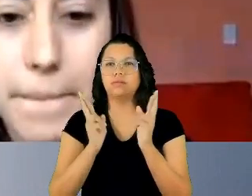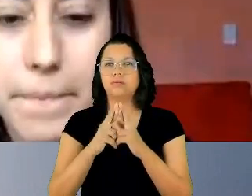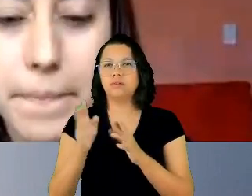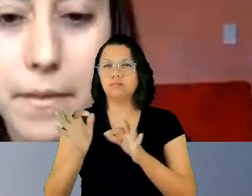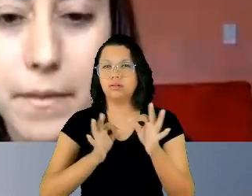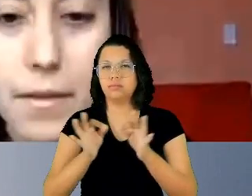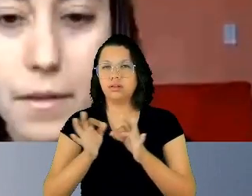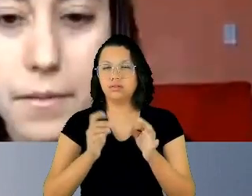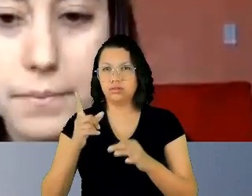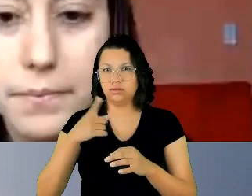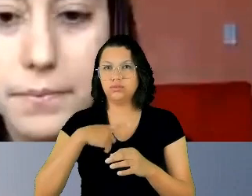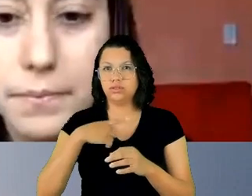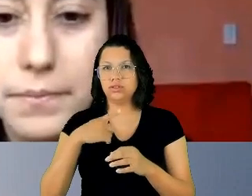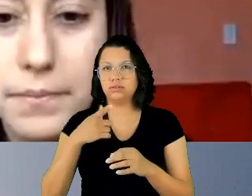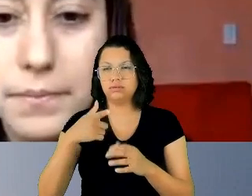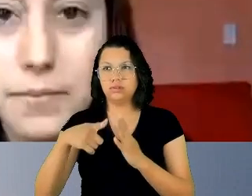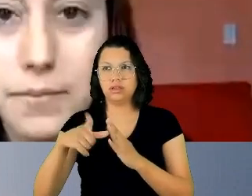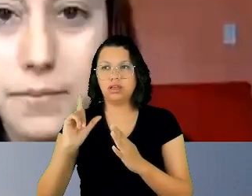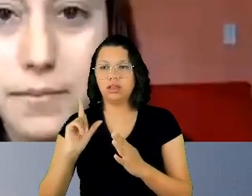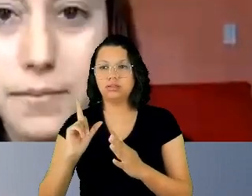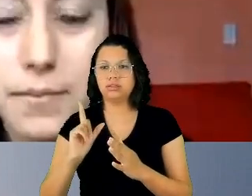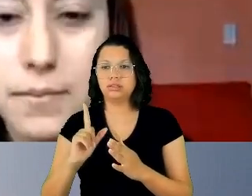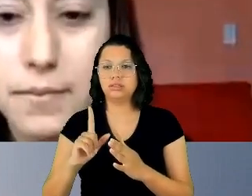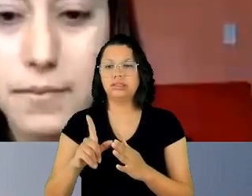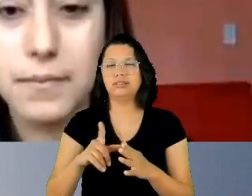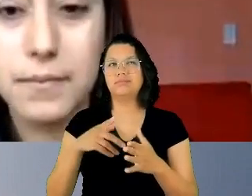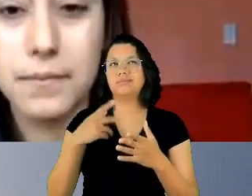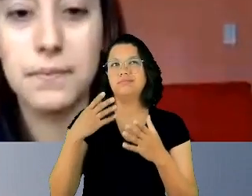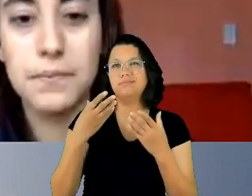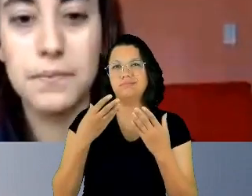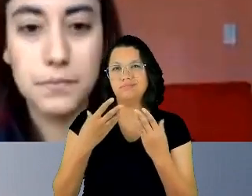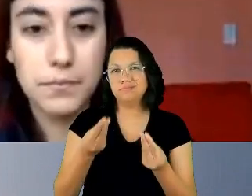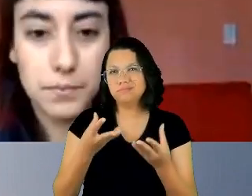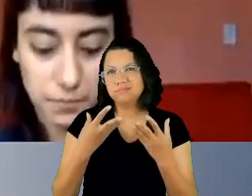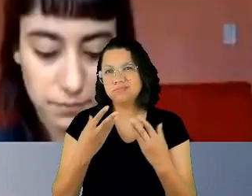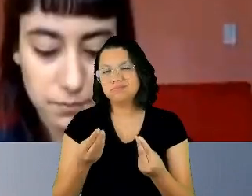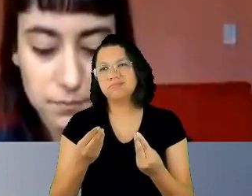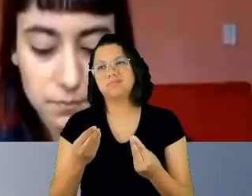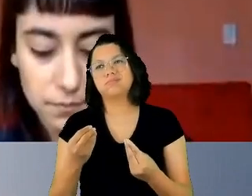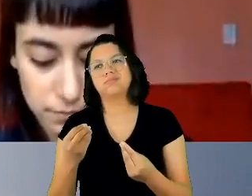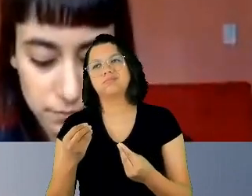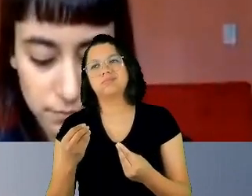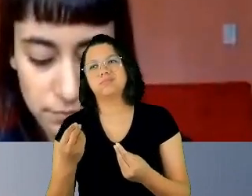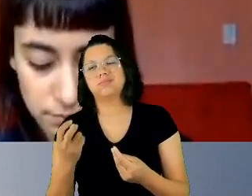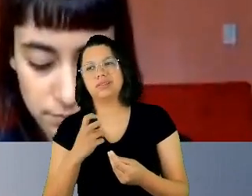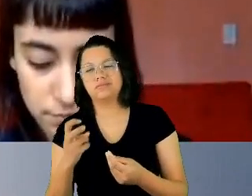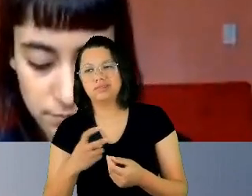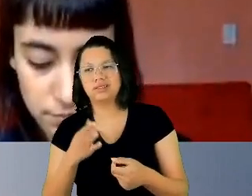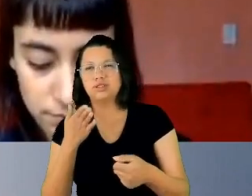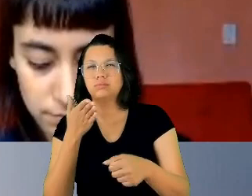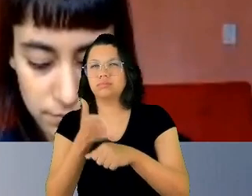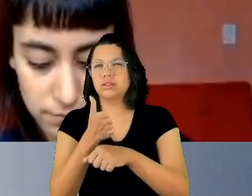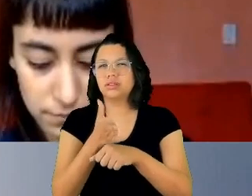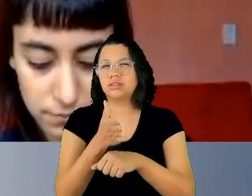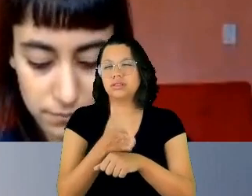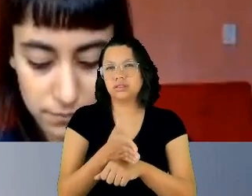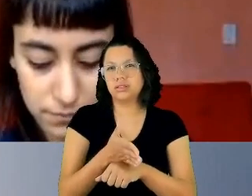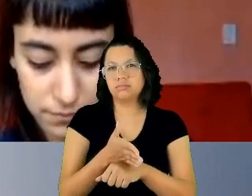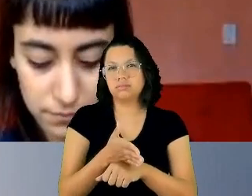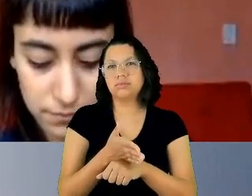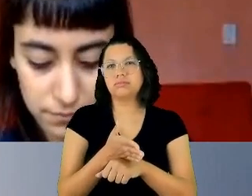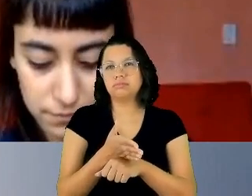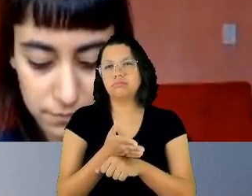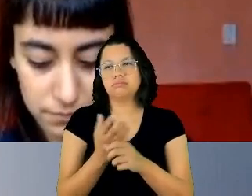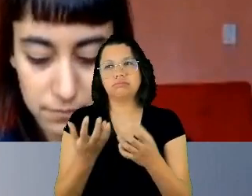doutora Olga, que muitas vezes nós participamos involuntariamente de situações